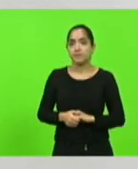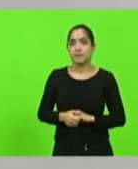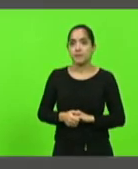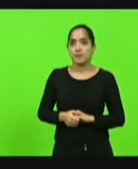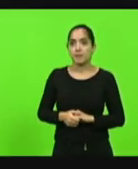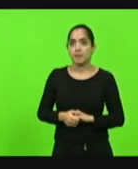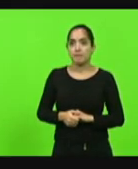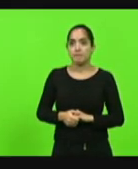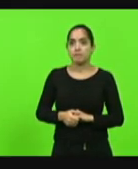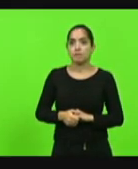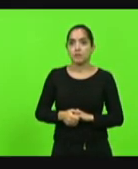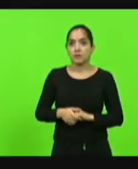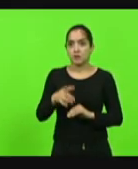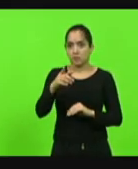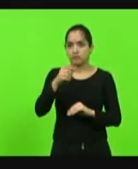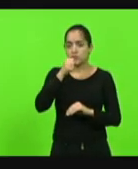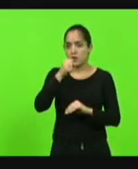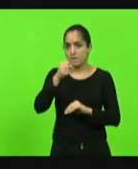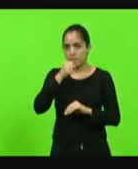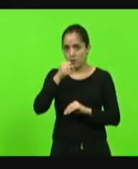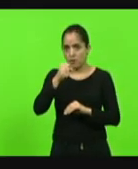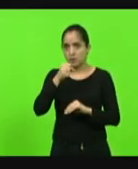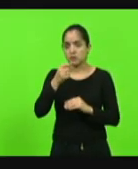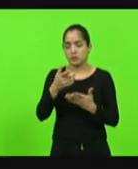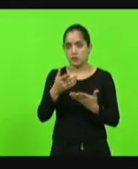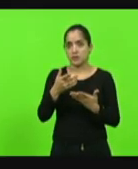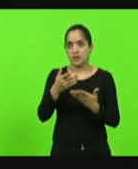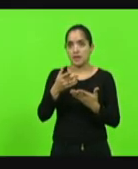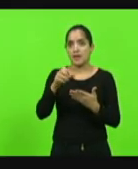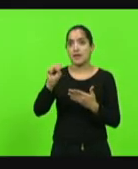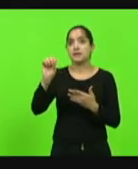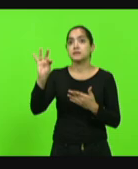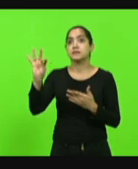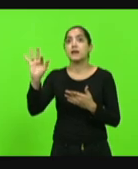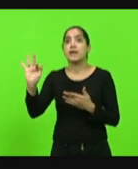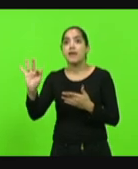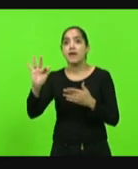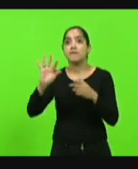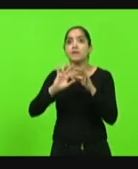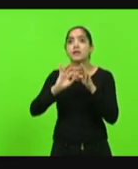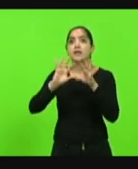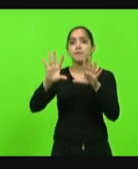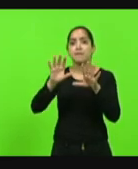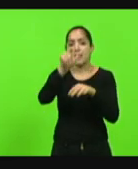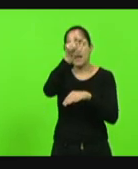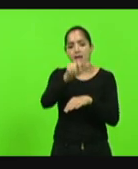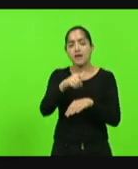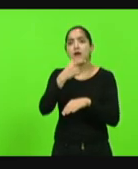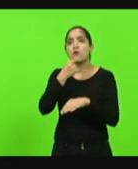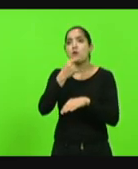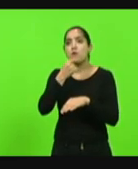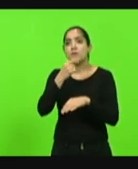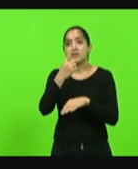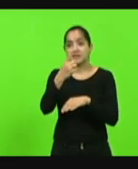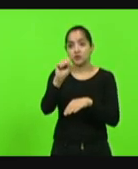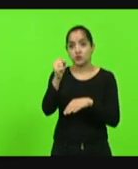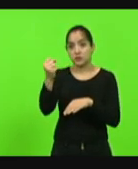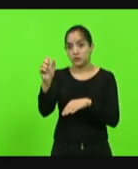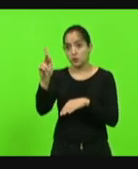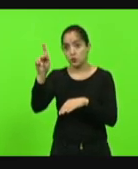Alexandre Garcia, uma pessoa respeitada, STF solta homem com 180 quilos de cocaína, gente,